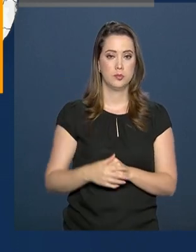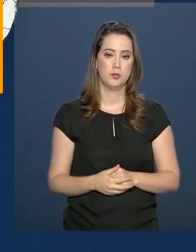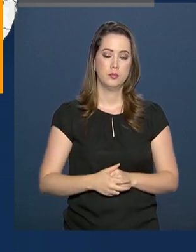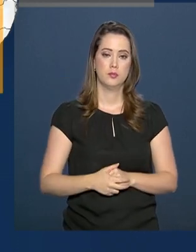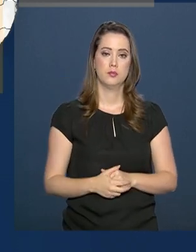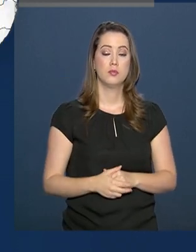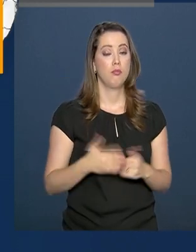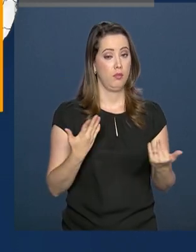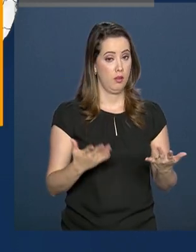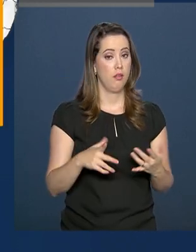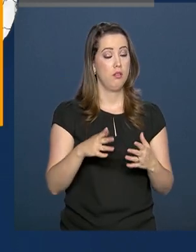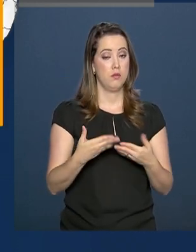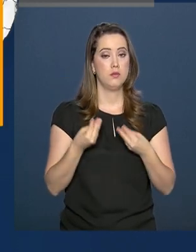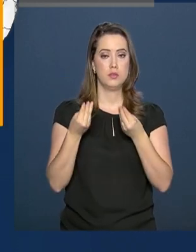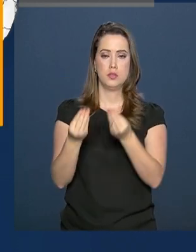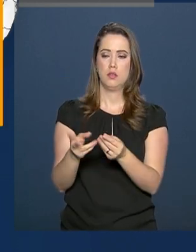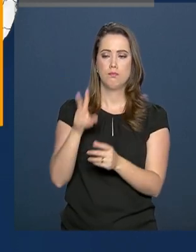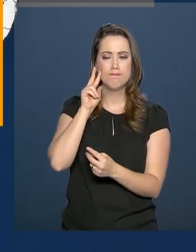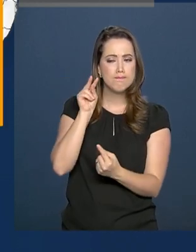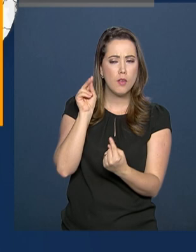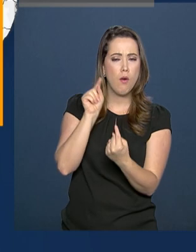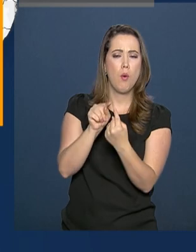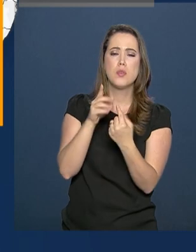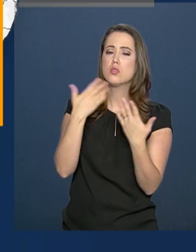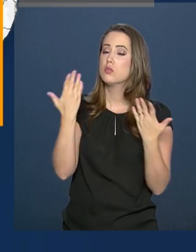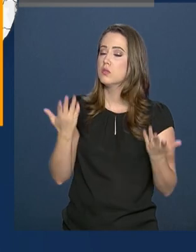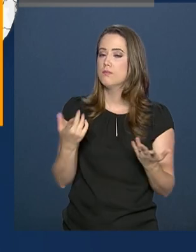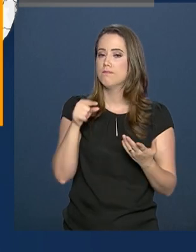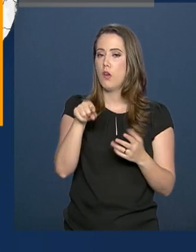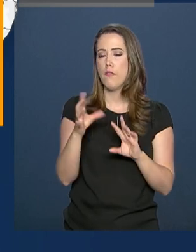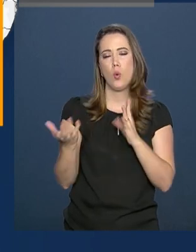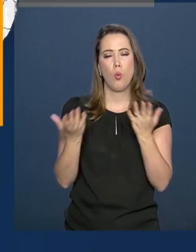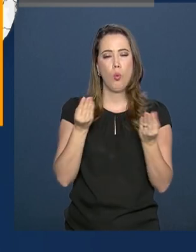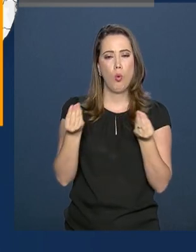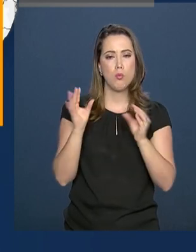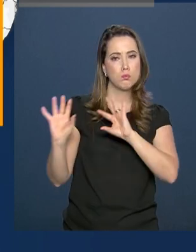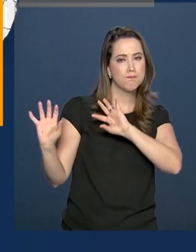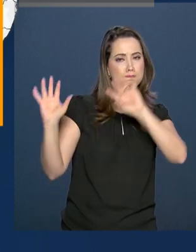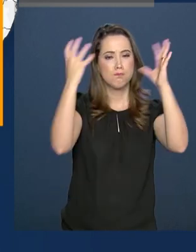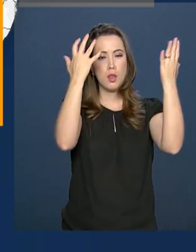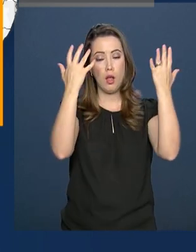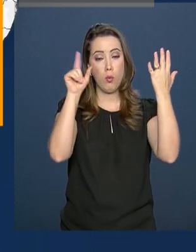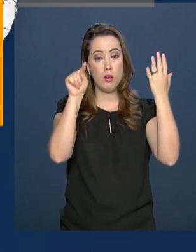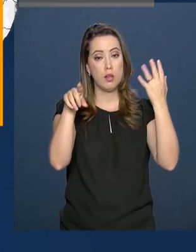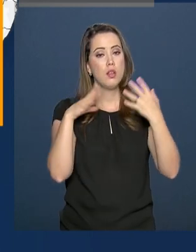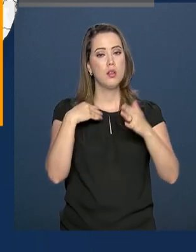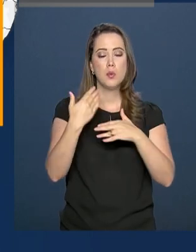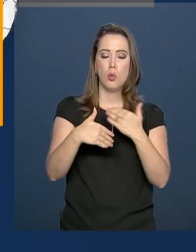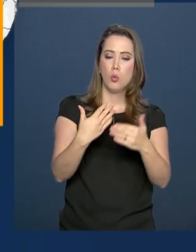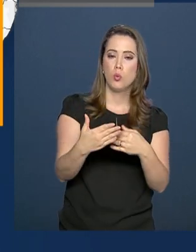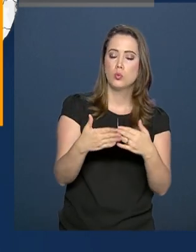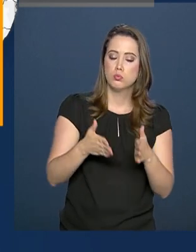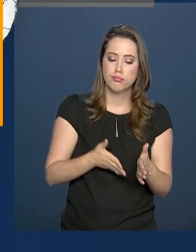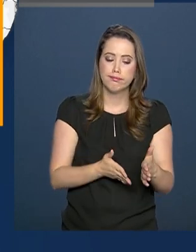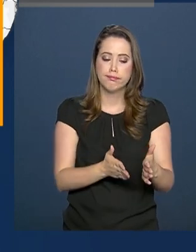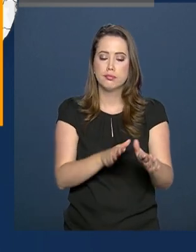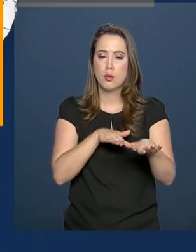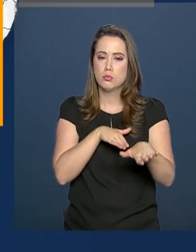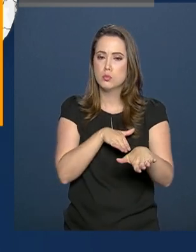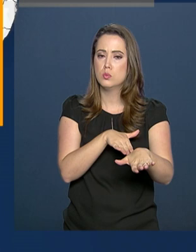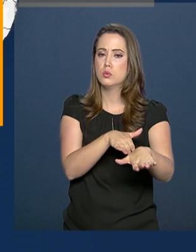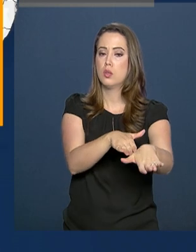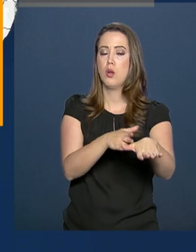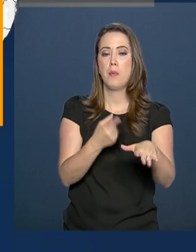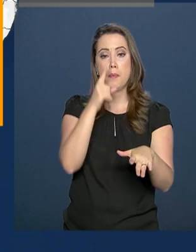Exército. E serão levadas em consideração as condições climáticas, de trafegabilidade da via, o risco de